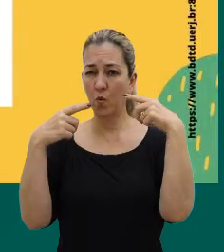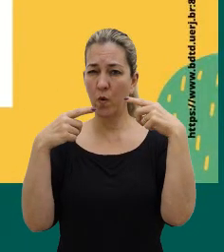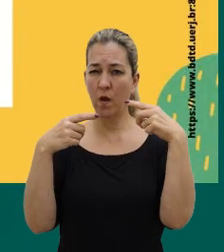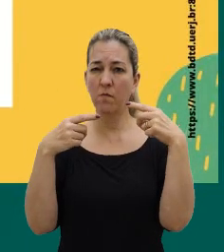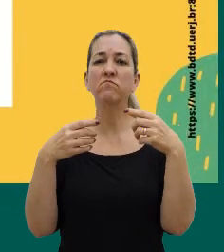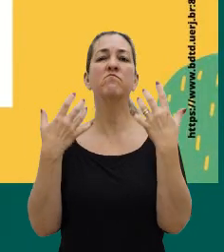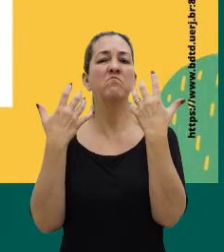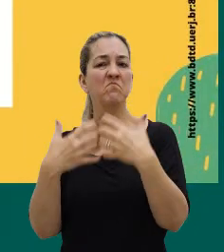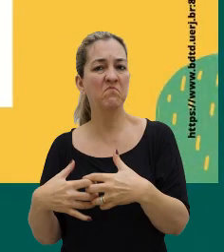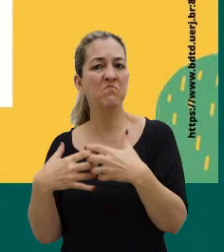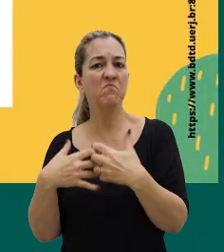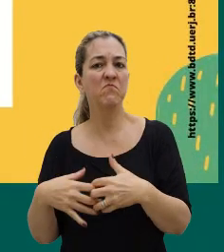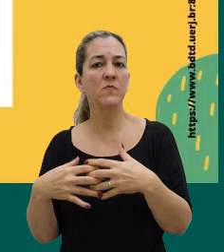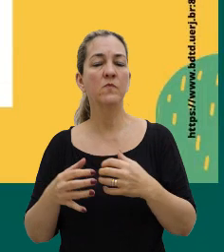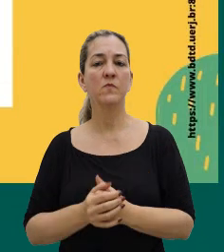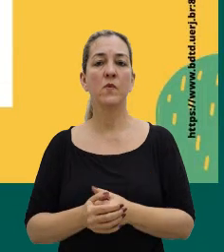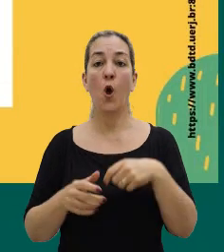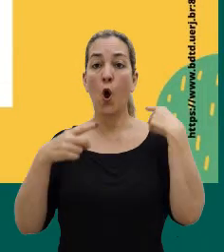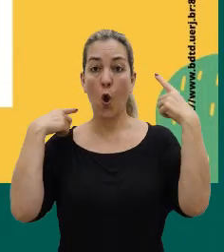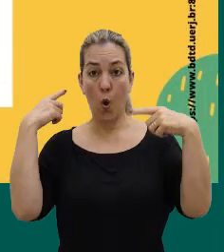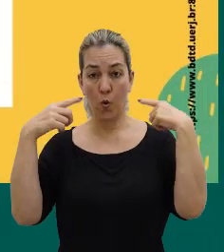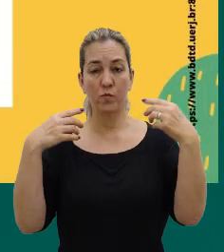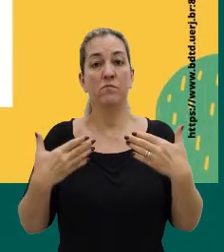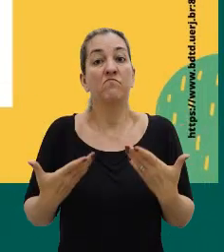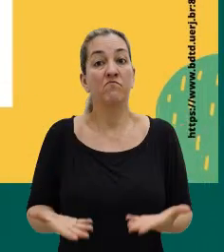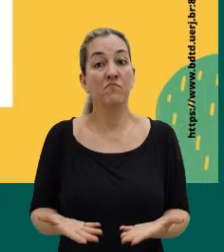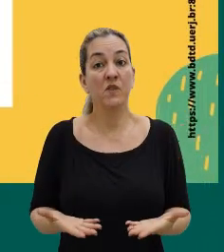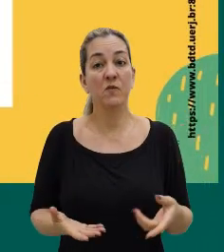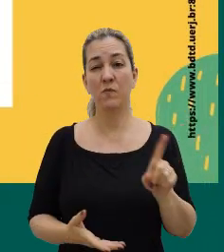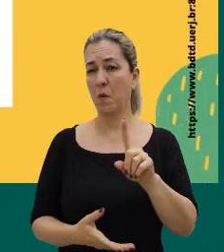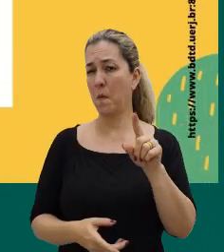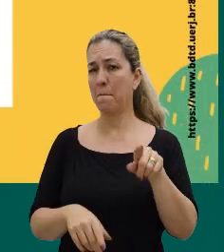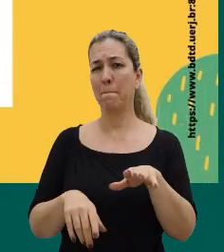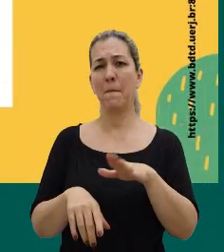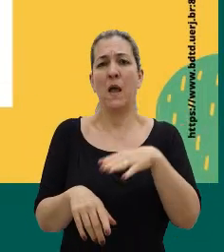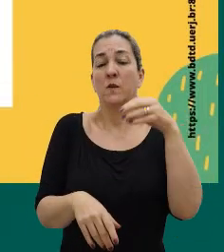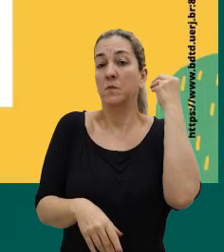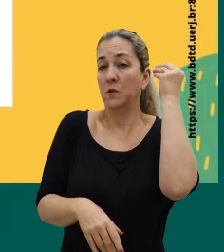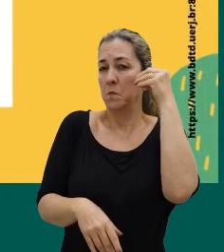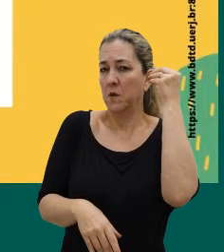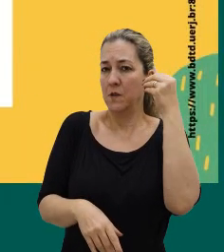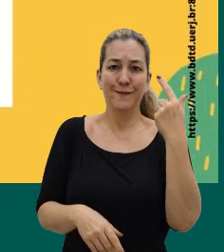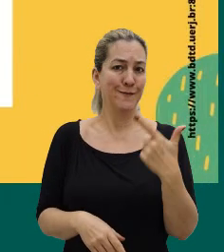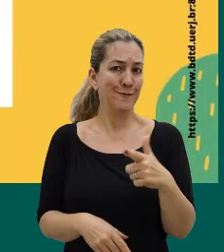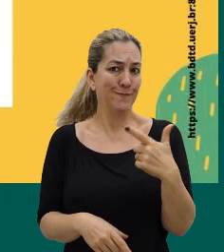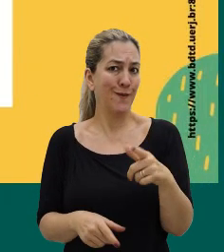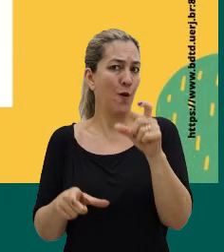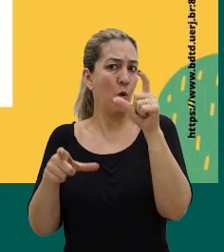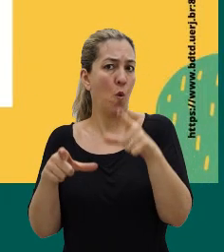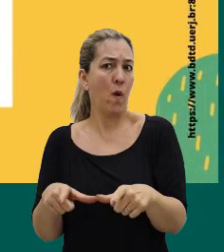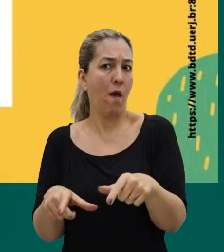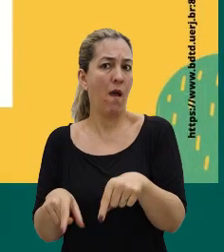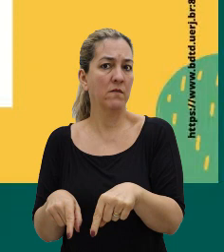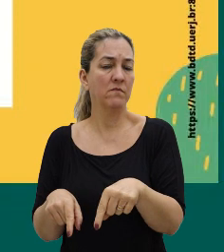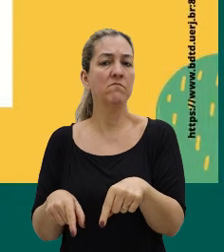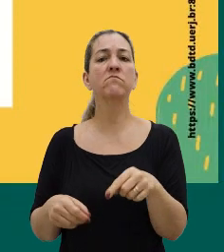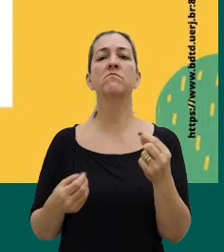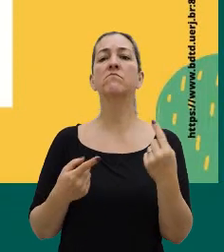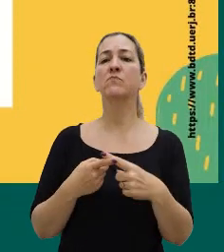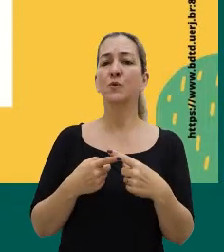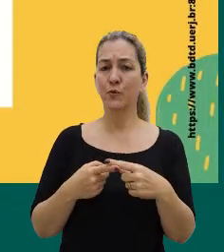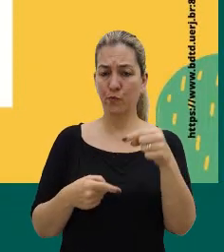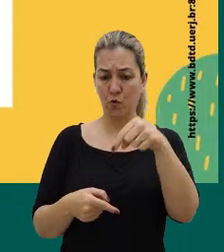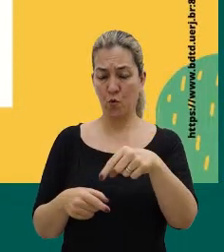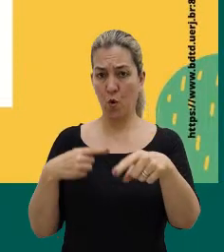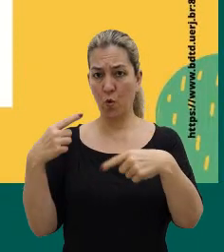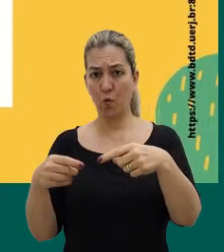complexidade, né, a loucura, então, ela não é mais uma experiência que não tem mais um lugar, né, porque, de certa forma, ela